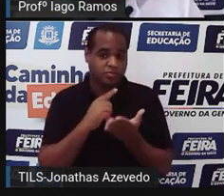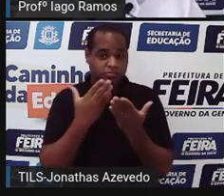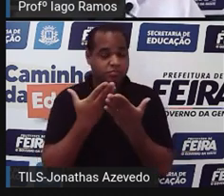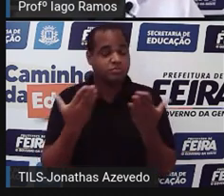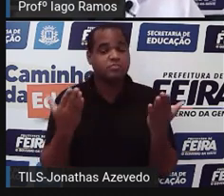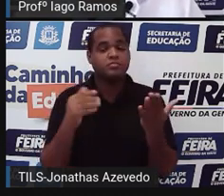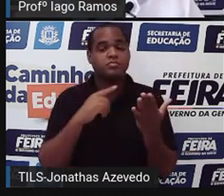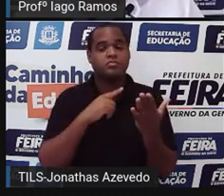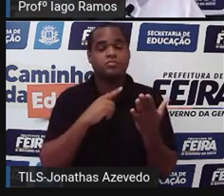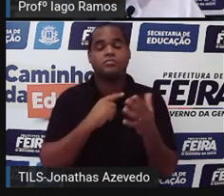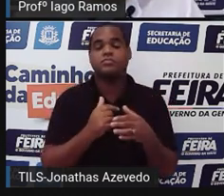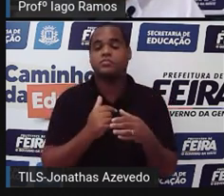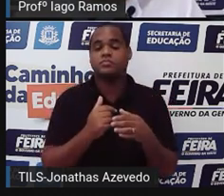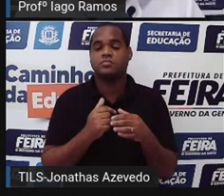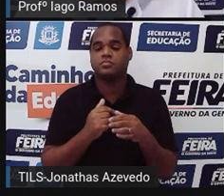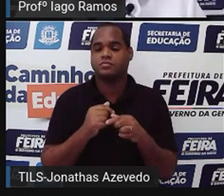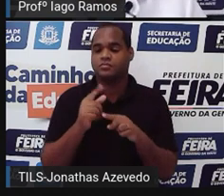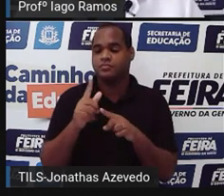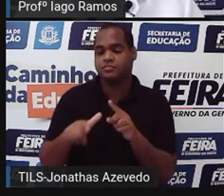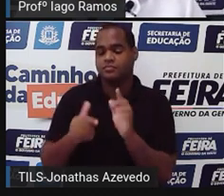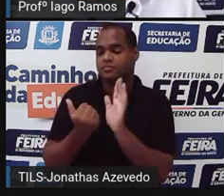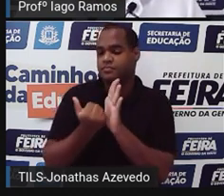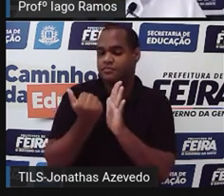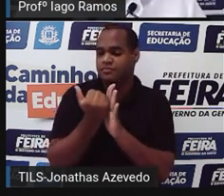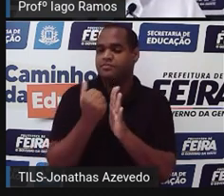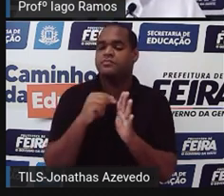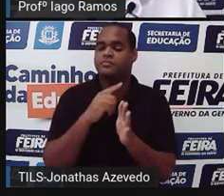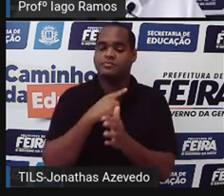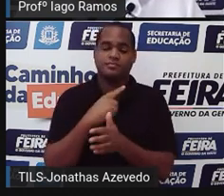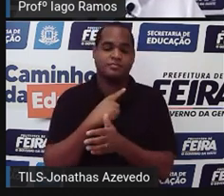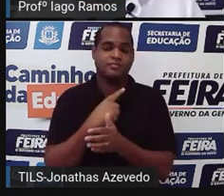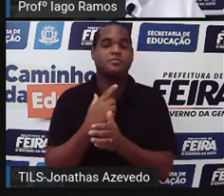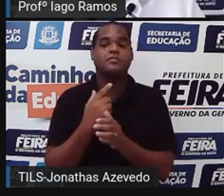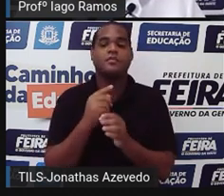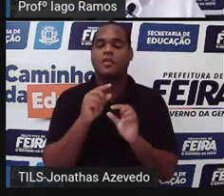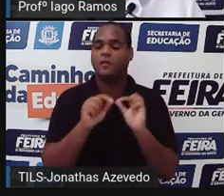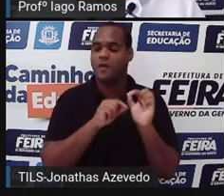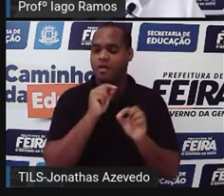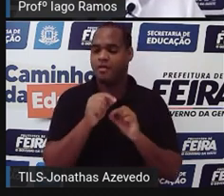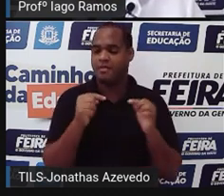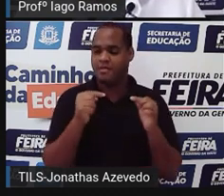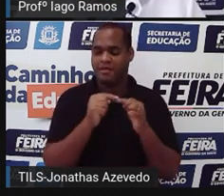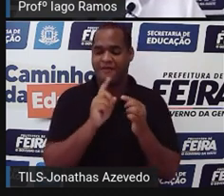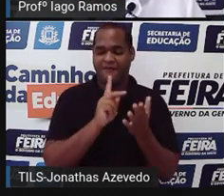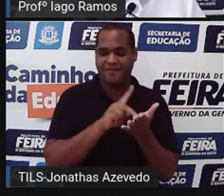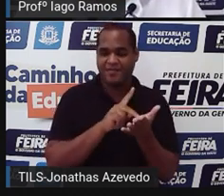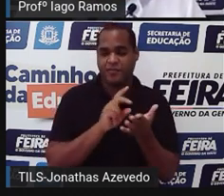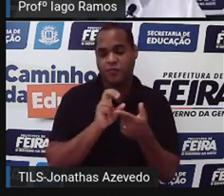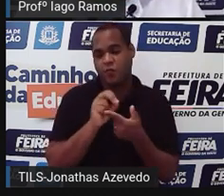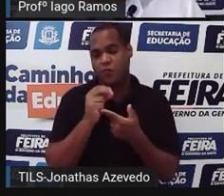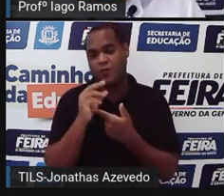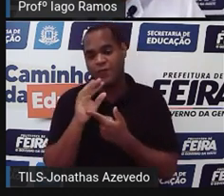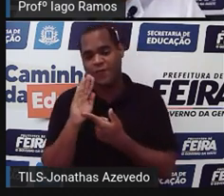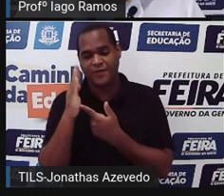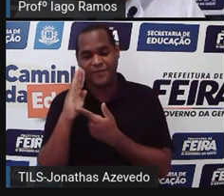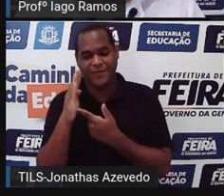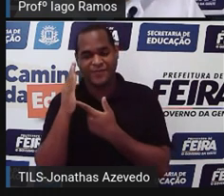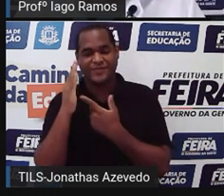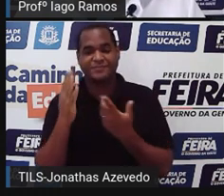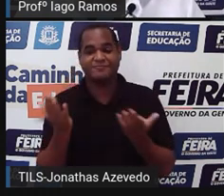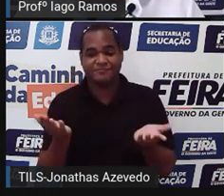bom? Então, vamos para mais uma. Só que essa agora vai ser de verdadeiro ou falso.